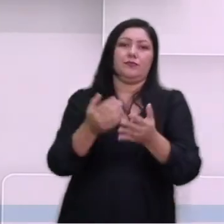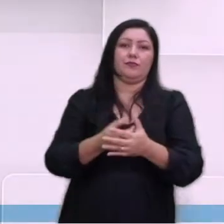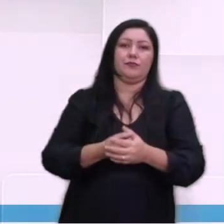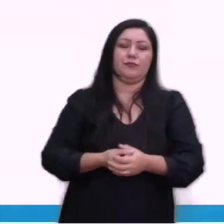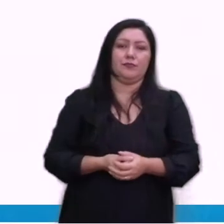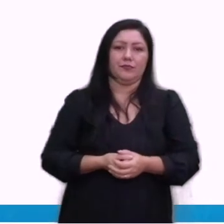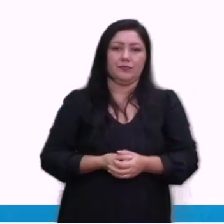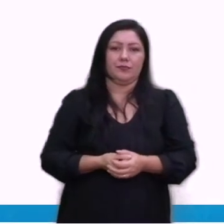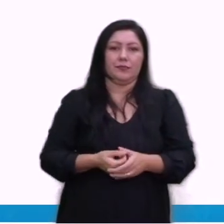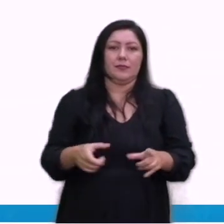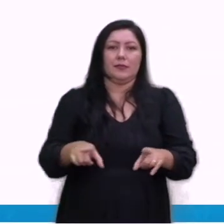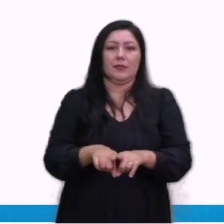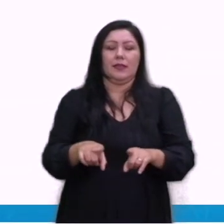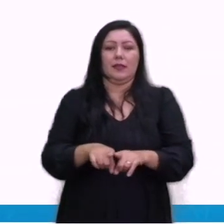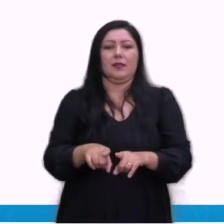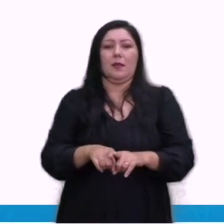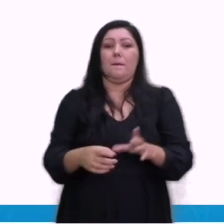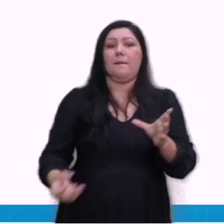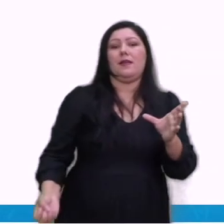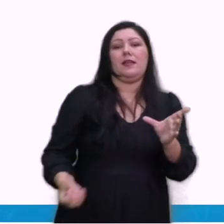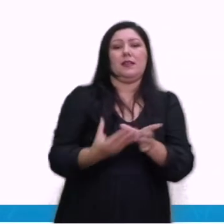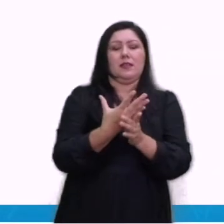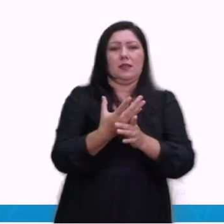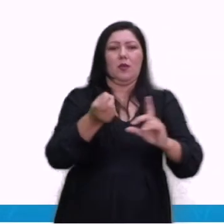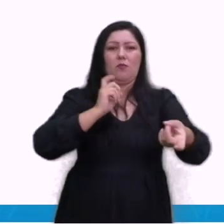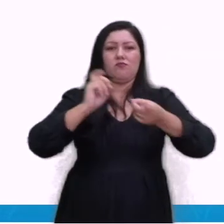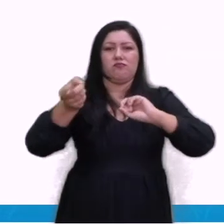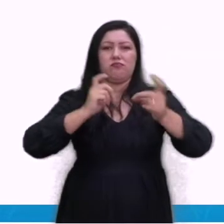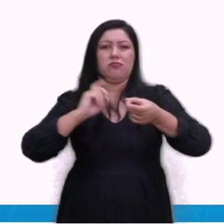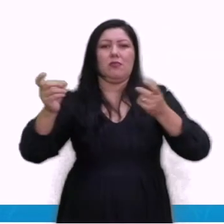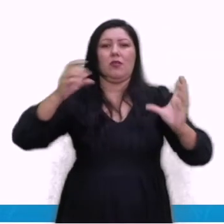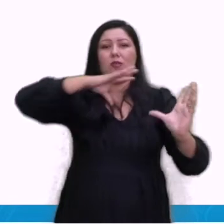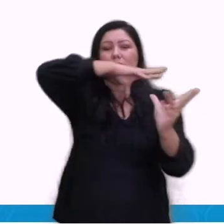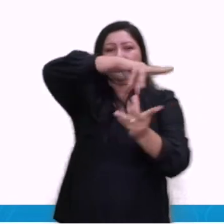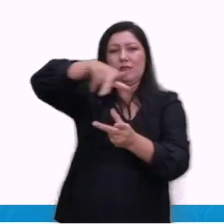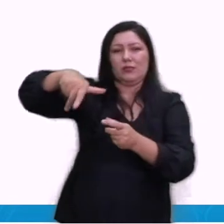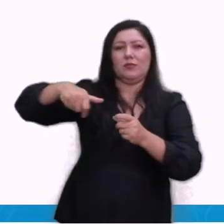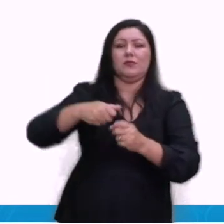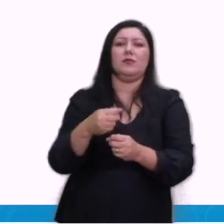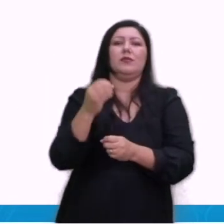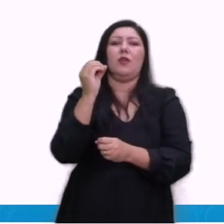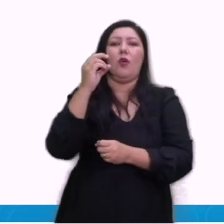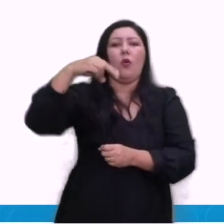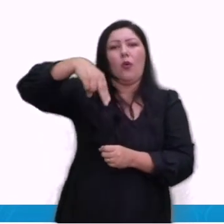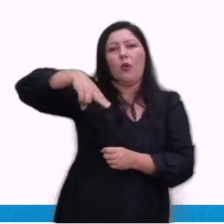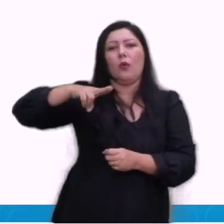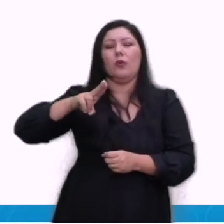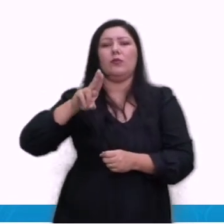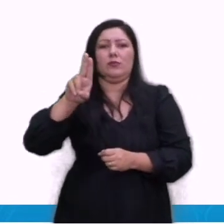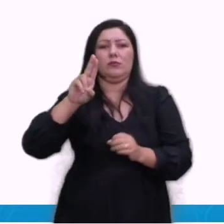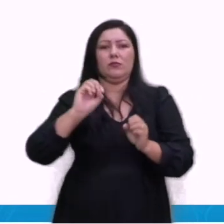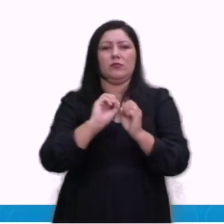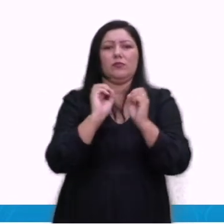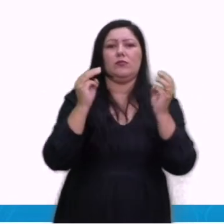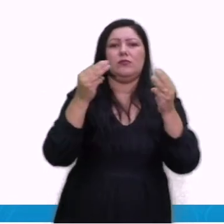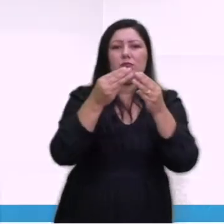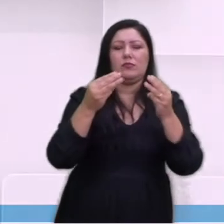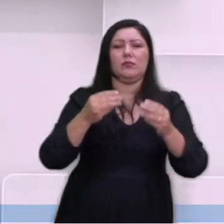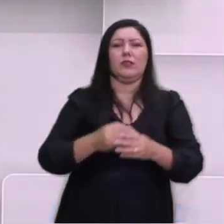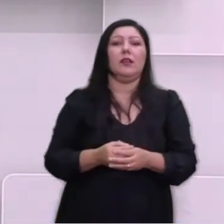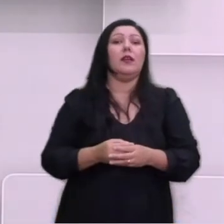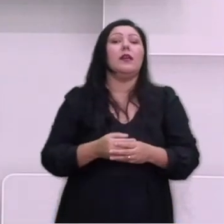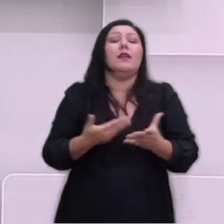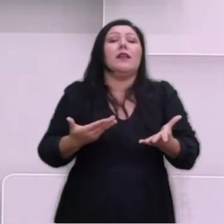concretizada a criação de um fórum internacional. a Organização das Nações Unidas, a ONU, que seria um